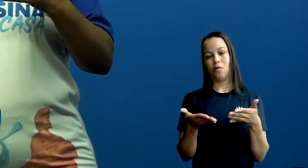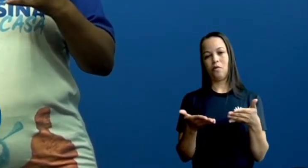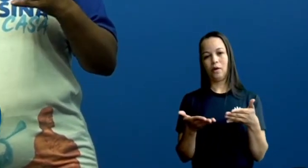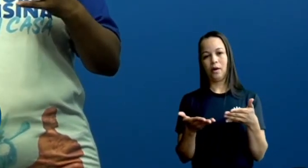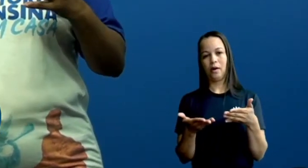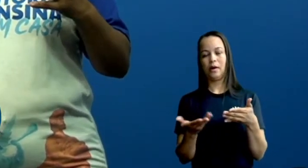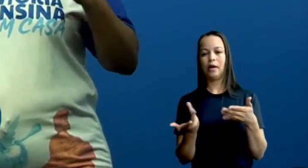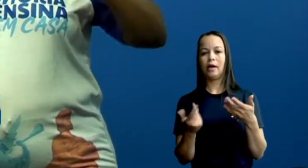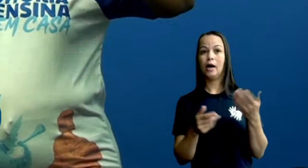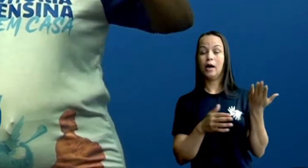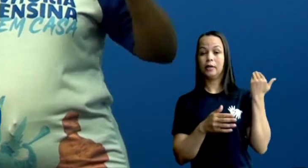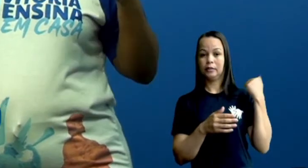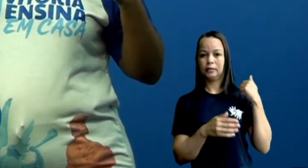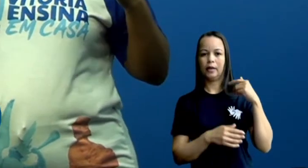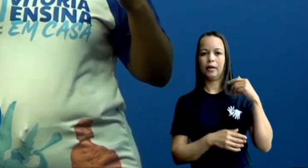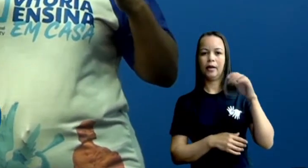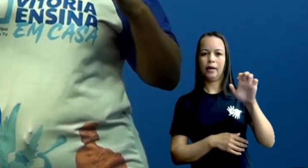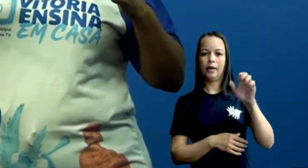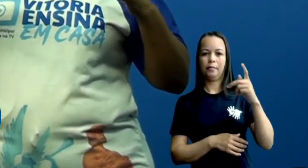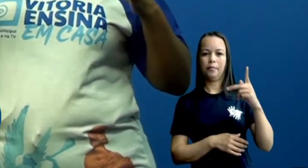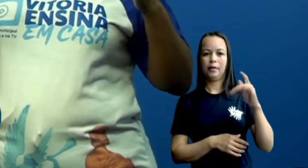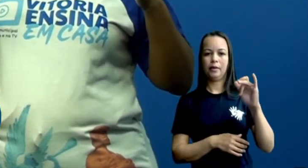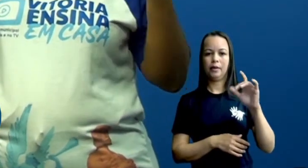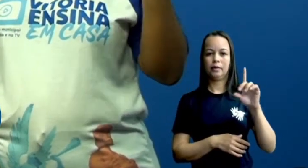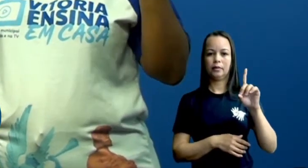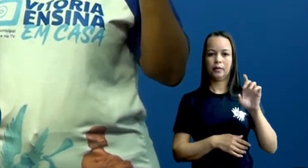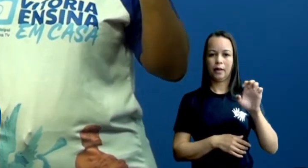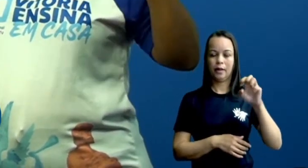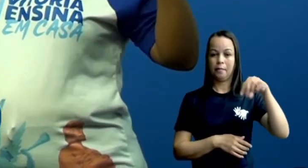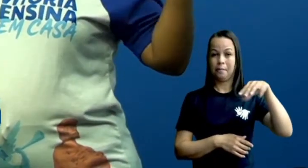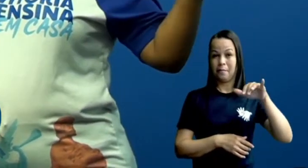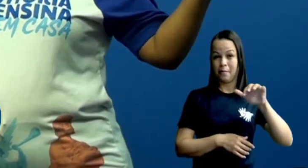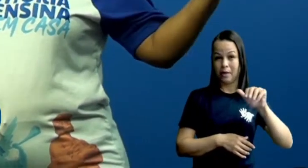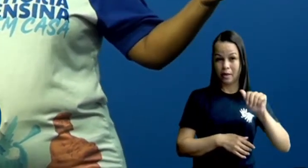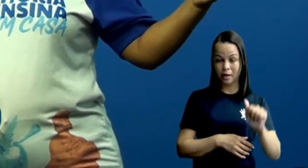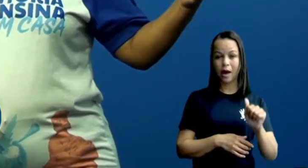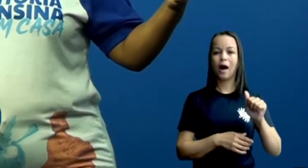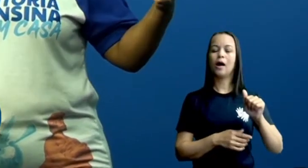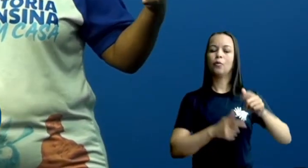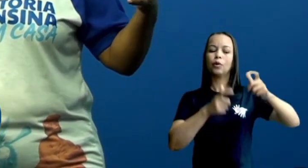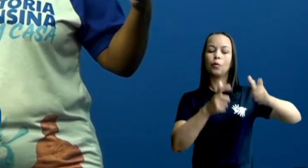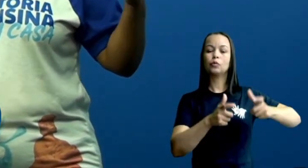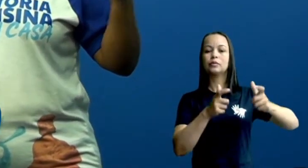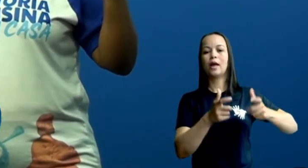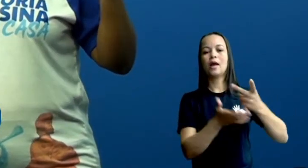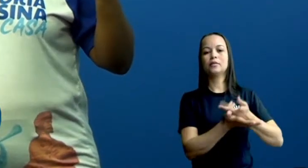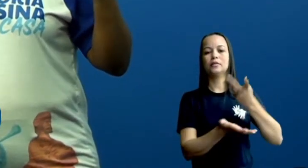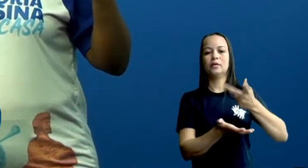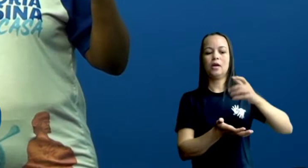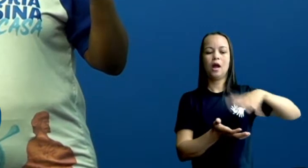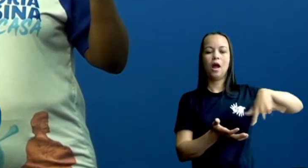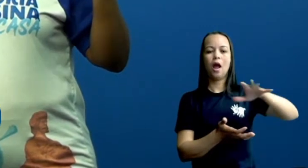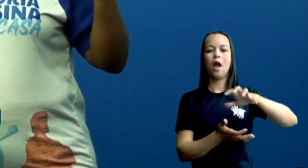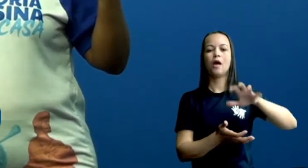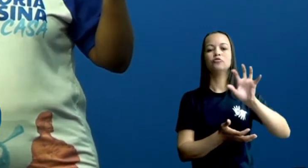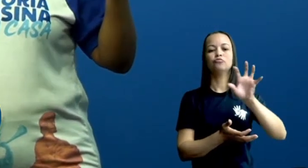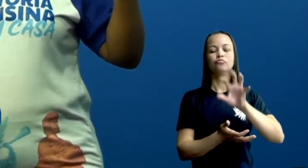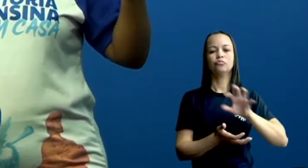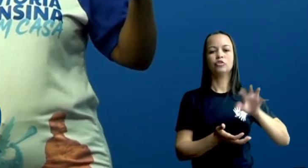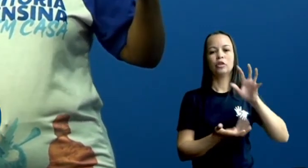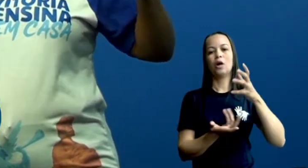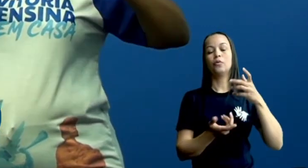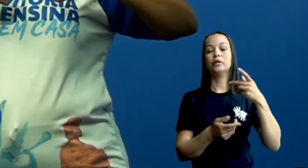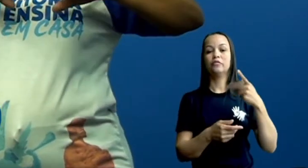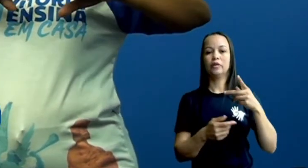Qual a diferença? A epidemia é porque acontece em uma determinada região. Então aí ele relata a